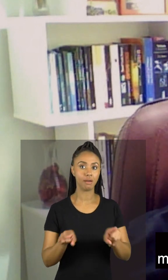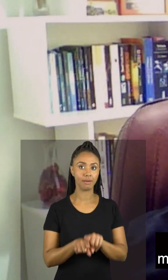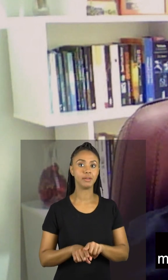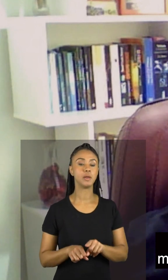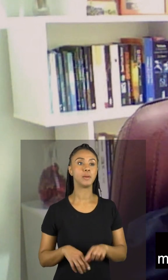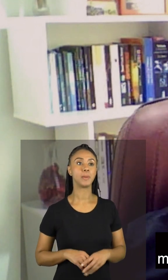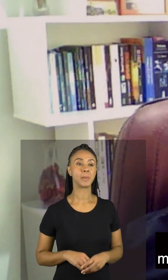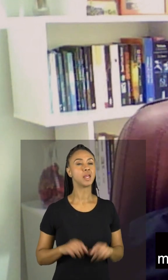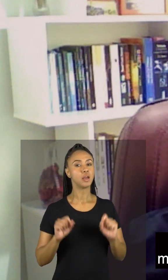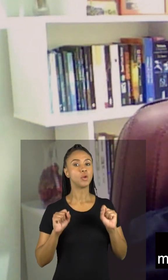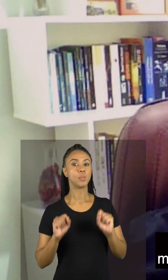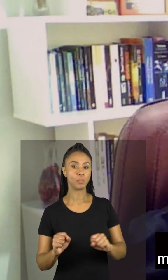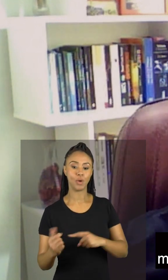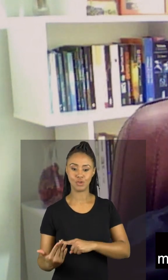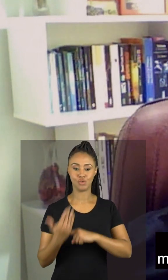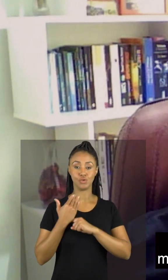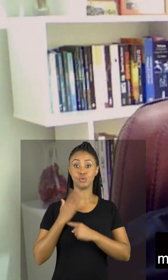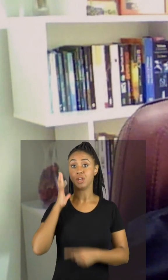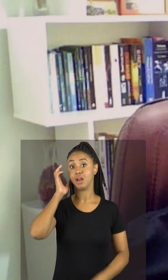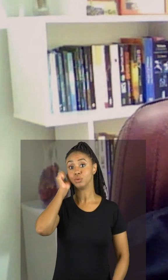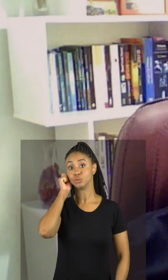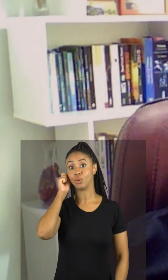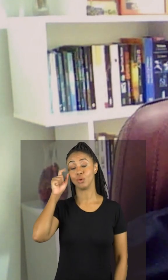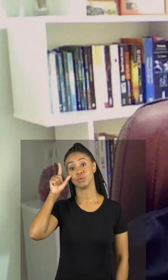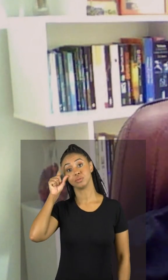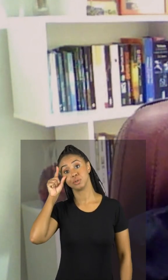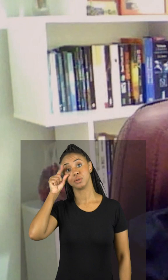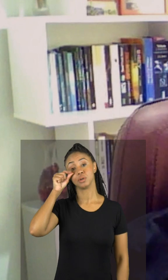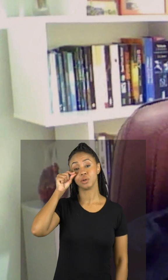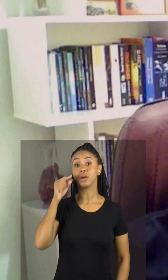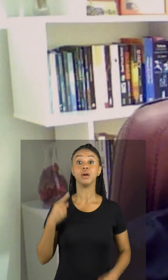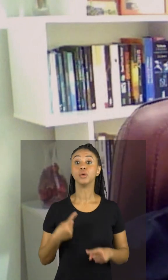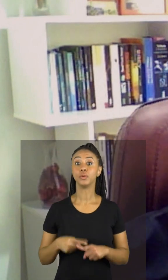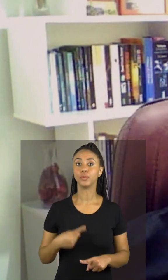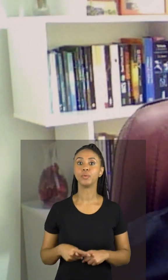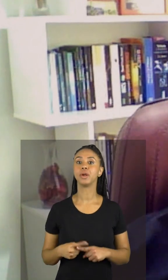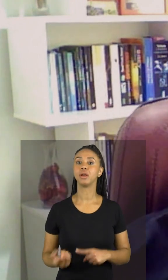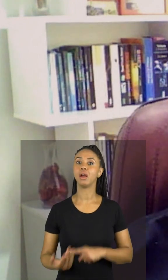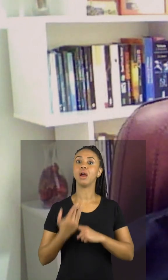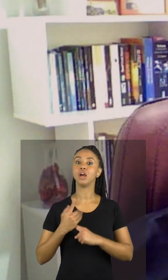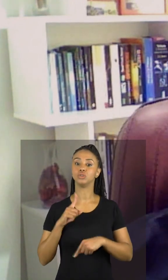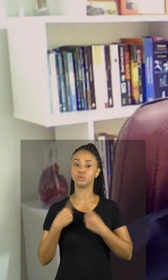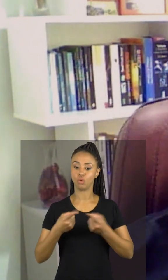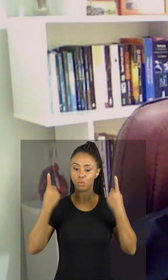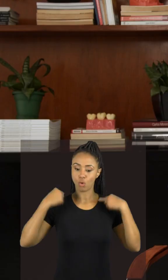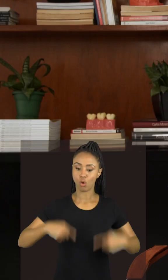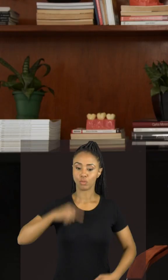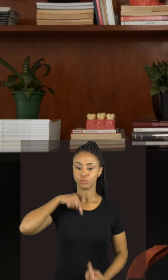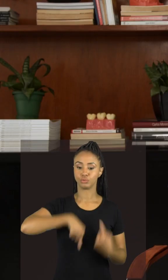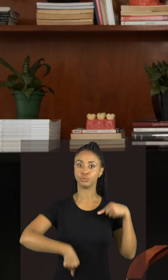ela traz muitos benefícios ao nosso sono, pois ela ajuda a regular os nossos ritmos biológicos.